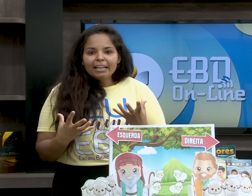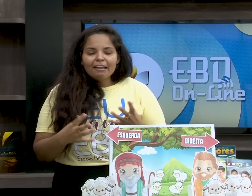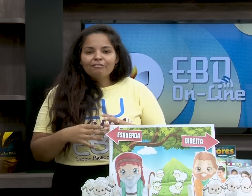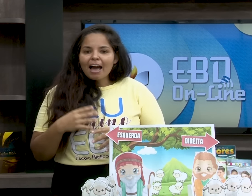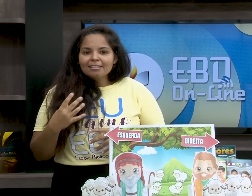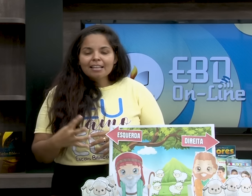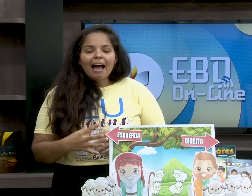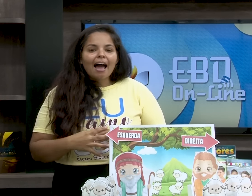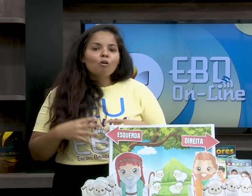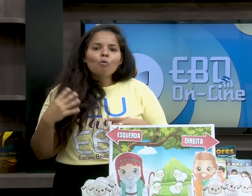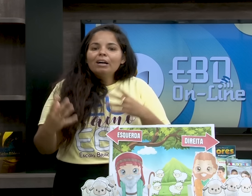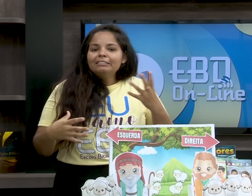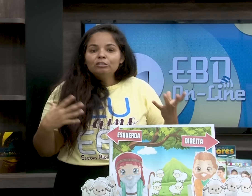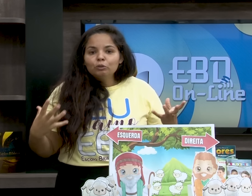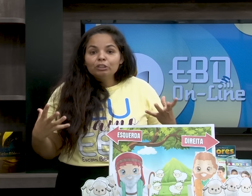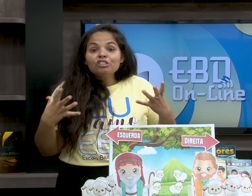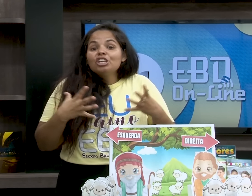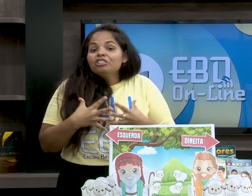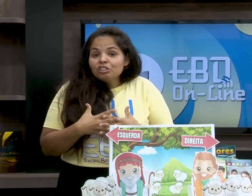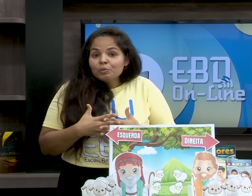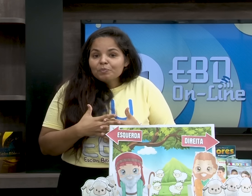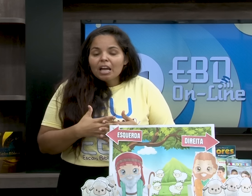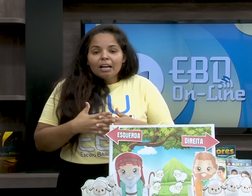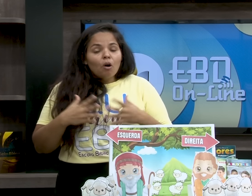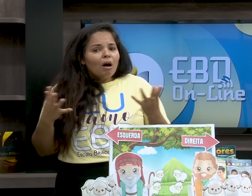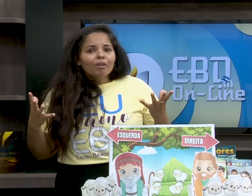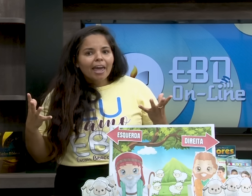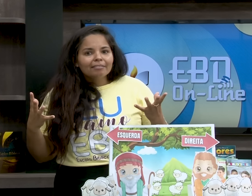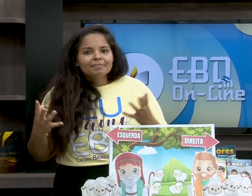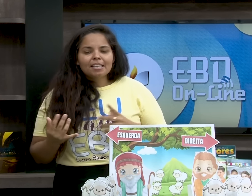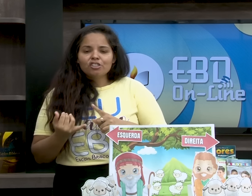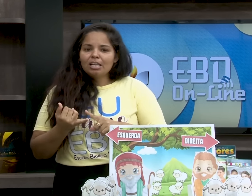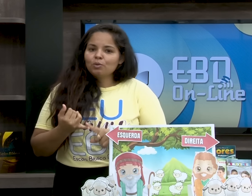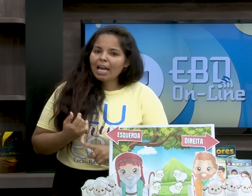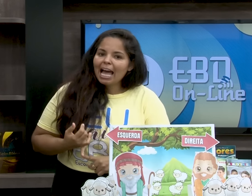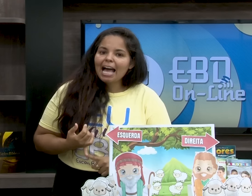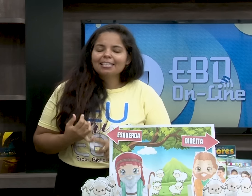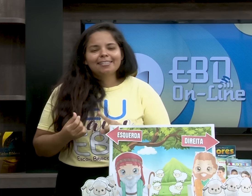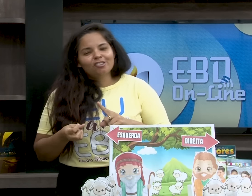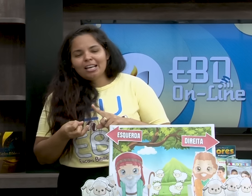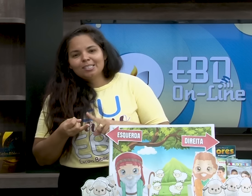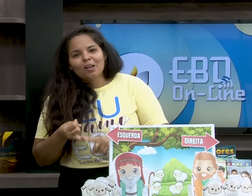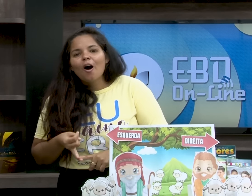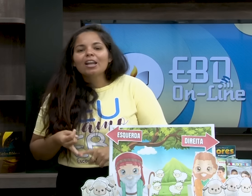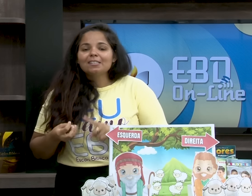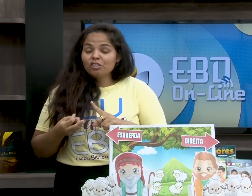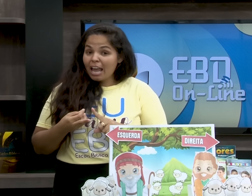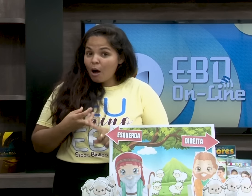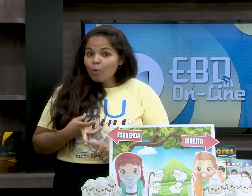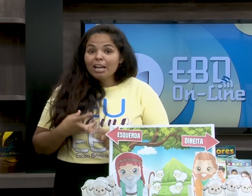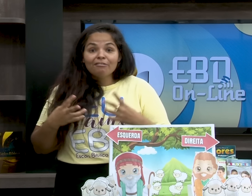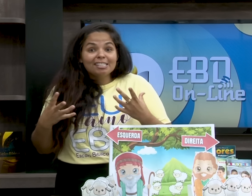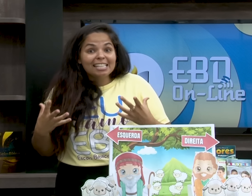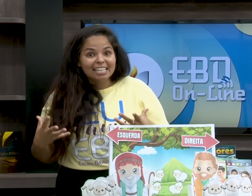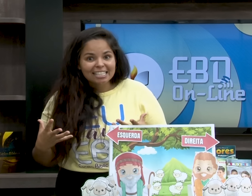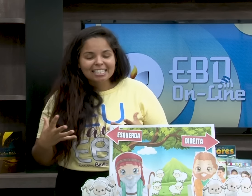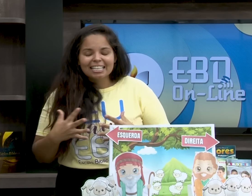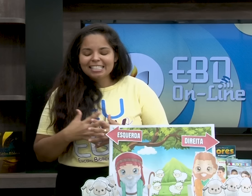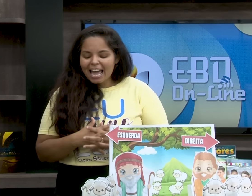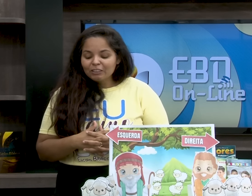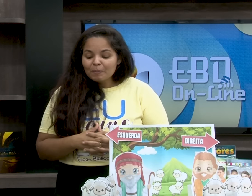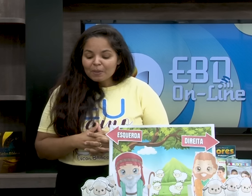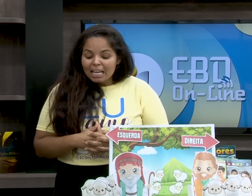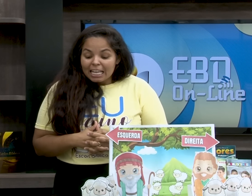ela cumpra, né? Faça alguma atitude gentil com alguém. Seja na sua casa, seja na escola, seja na rua, na